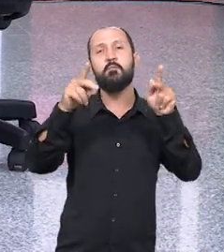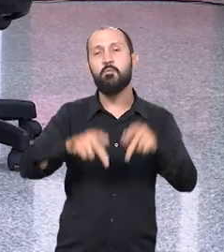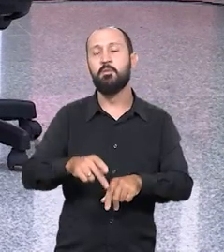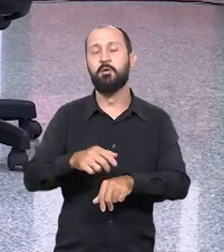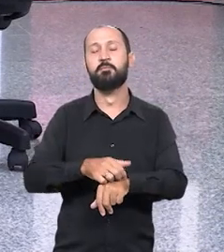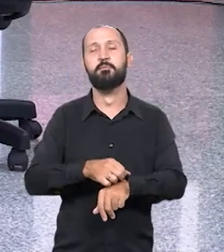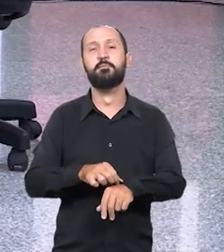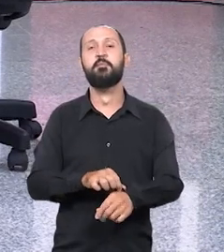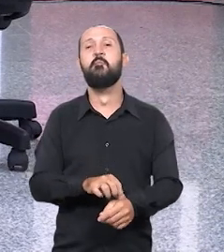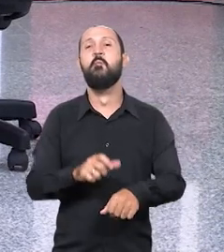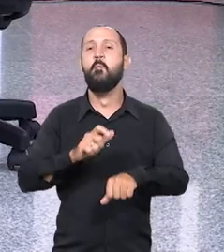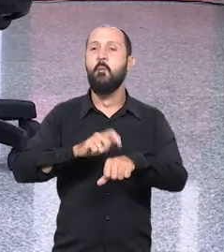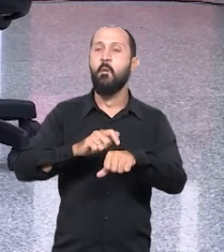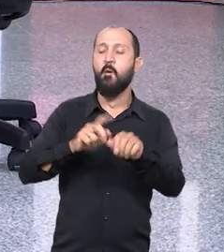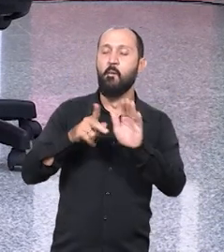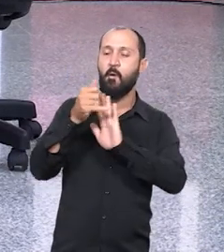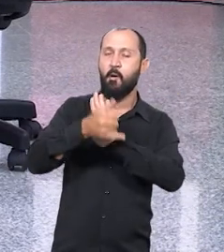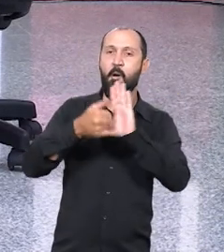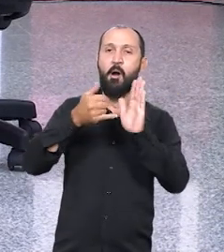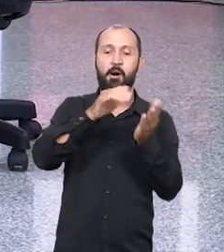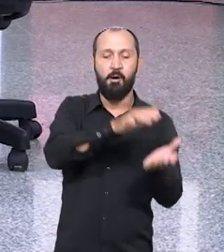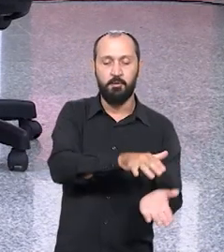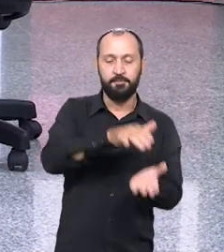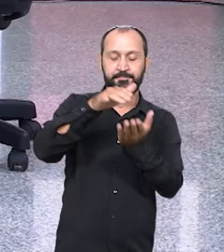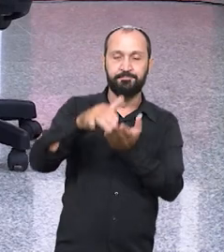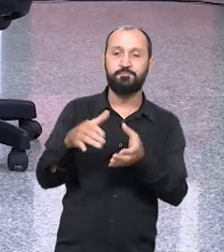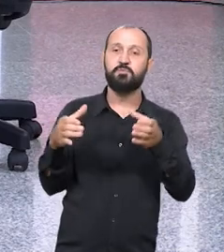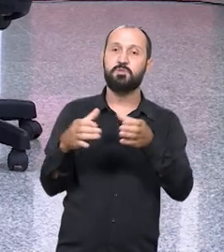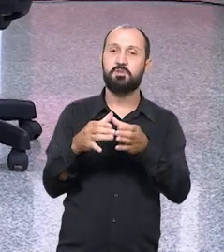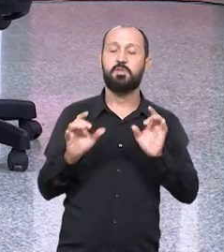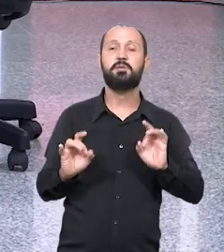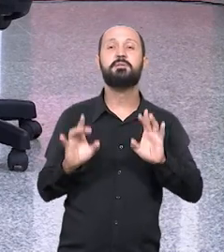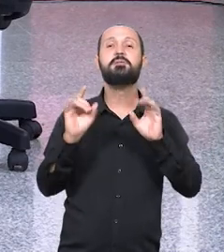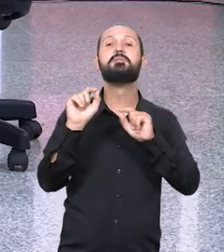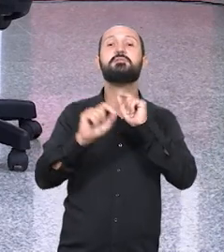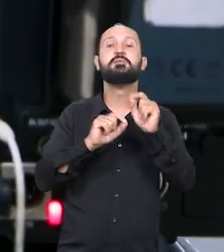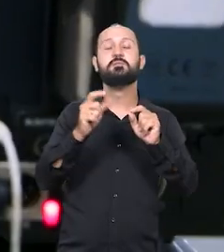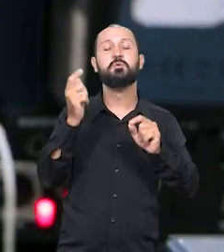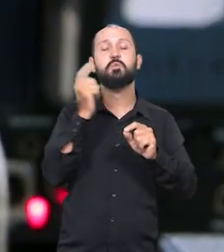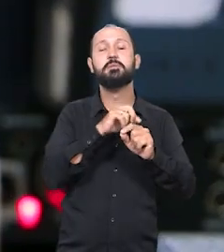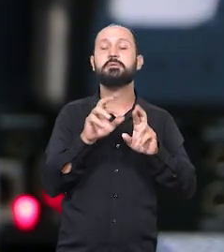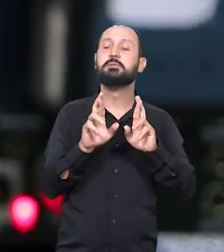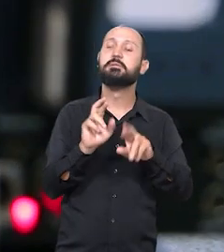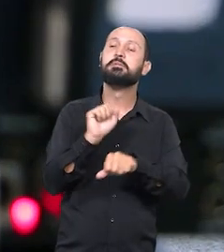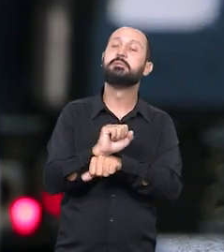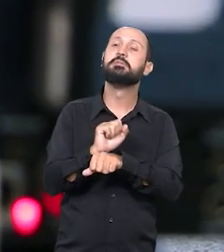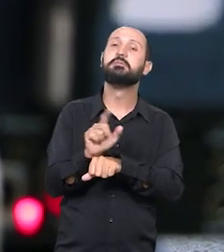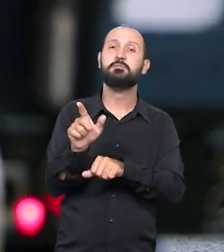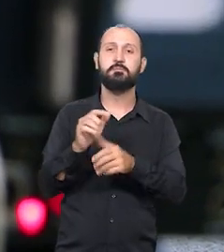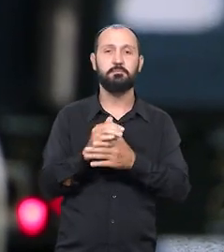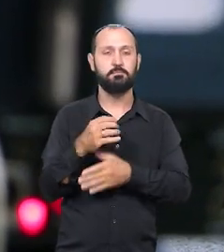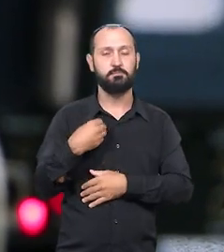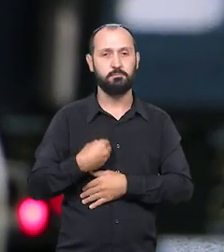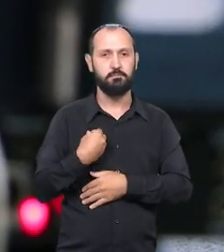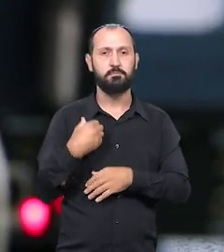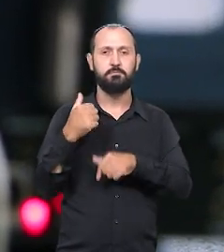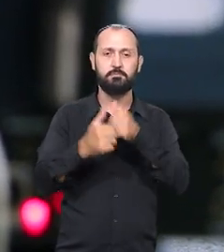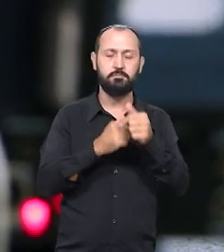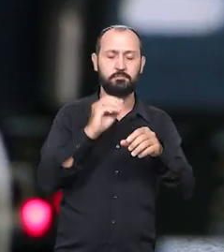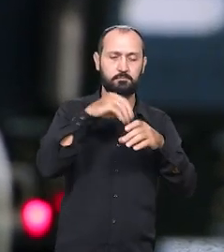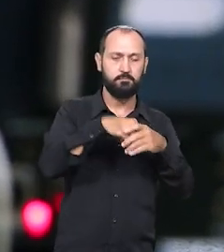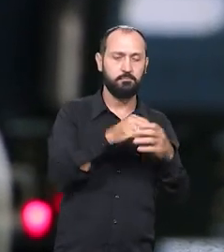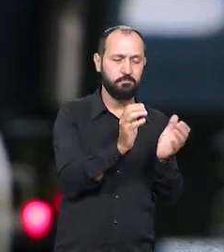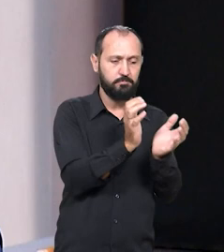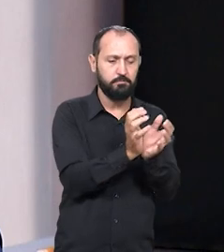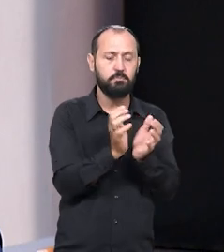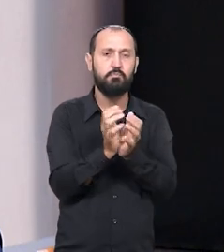quando os projetos chegam nas comissões específicas, o que a gente pode esperar do Rafael Tavares? Eu estou atuando dentro das comissões, como